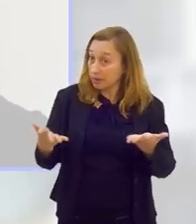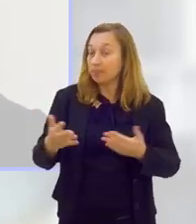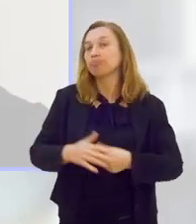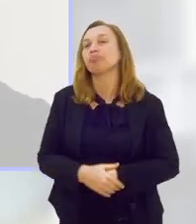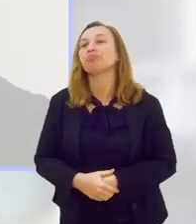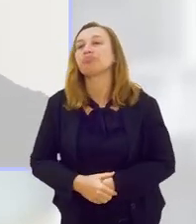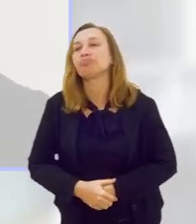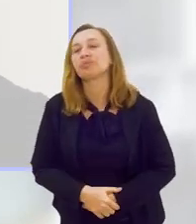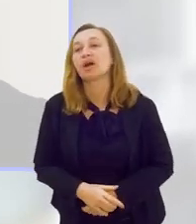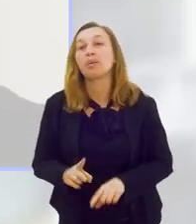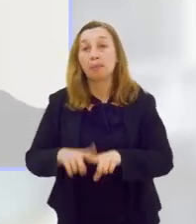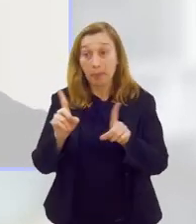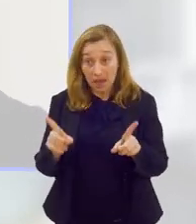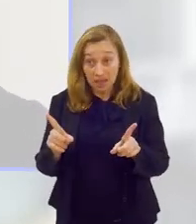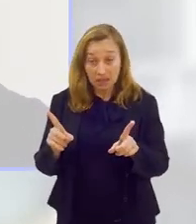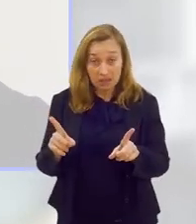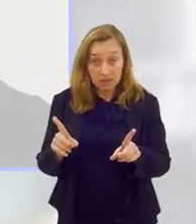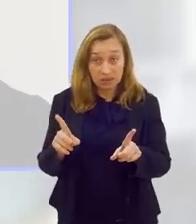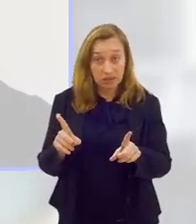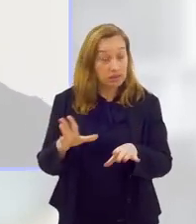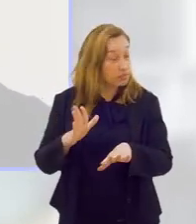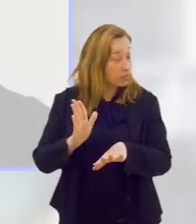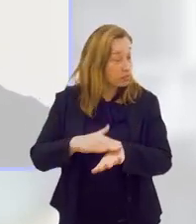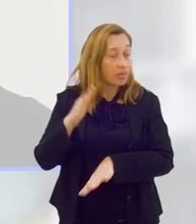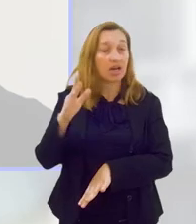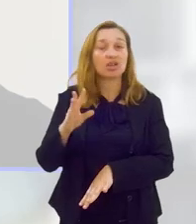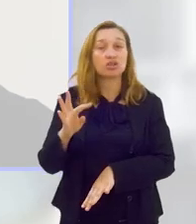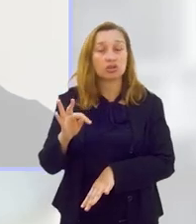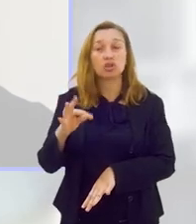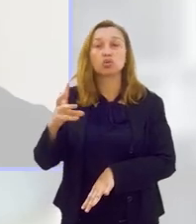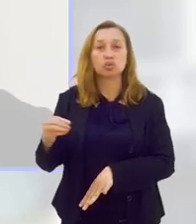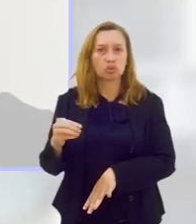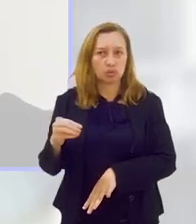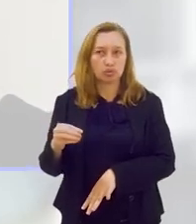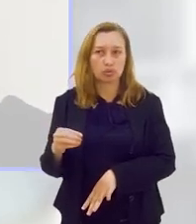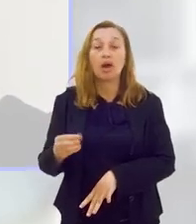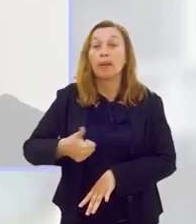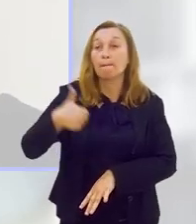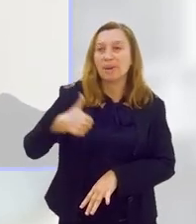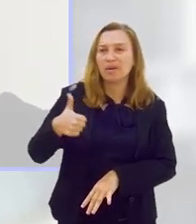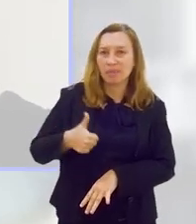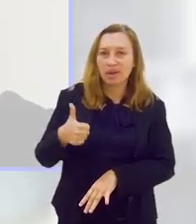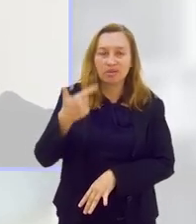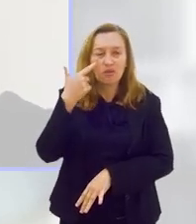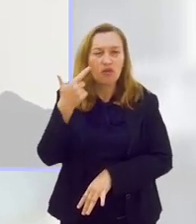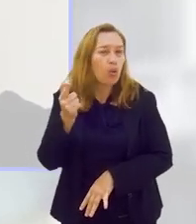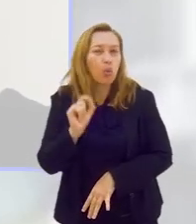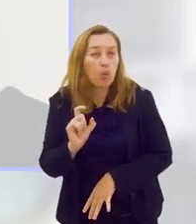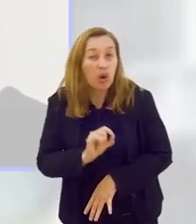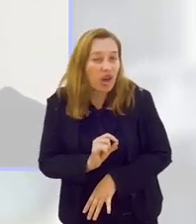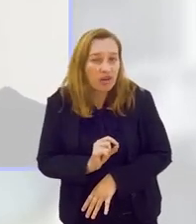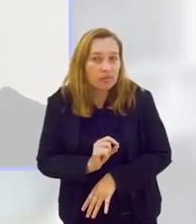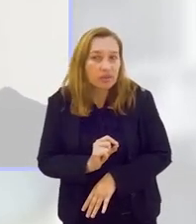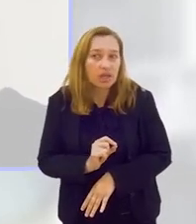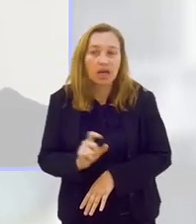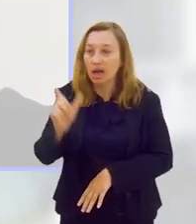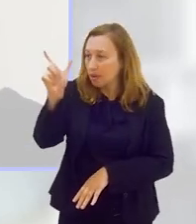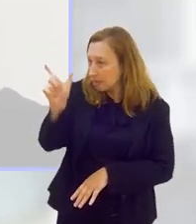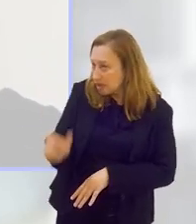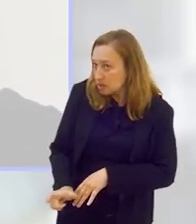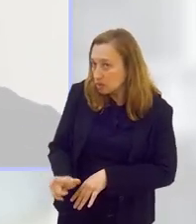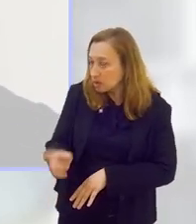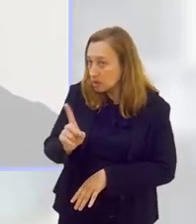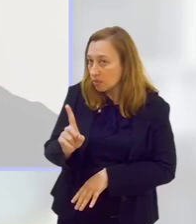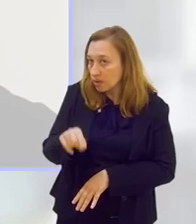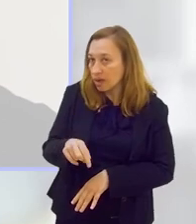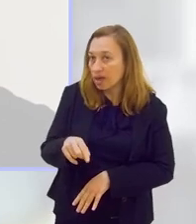Primeiro você tem que ver se a pessoa é um cardiopata, se ele é diabético, tá? Se ele tem